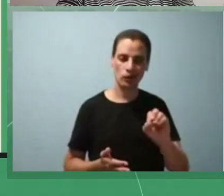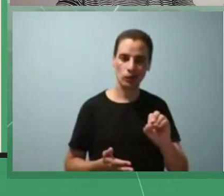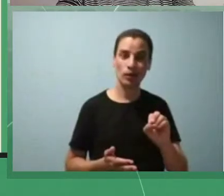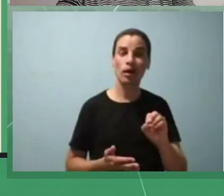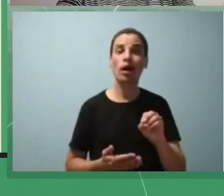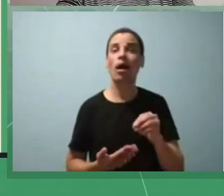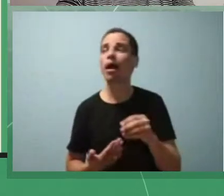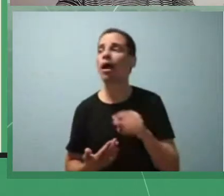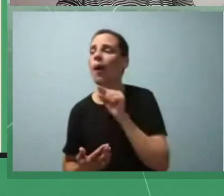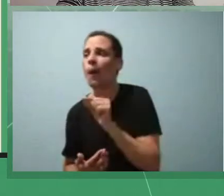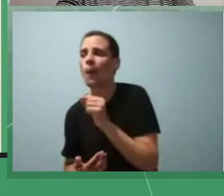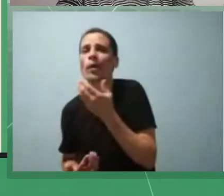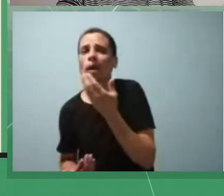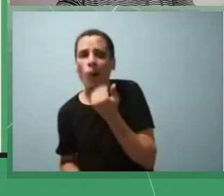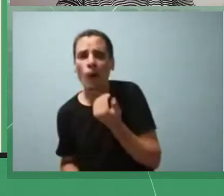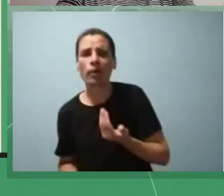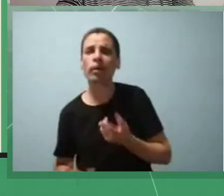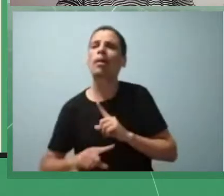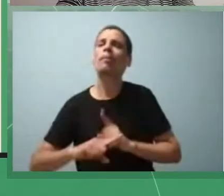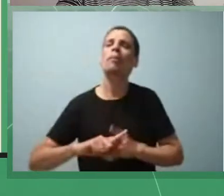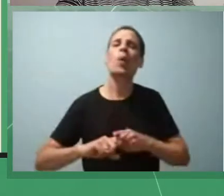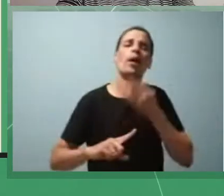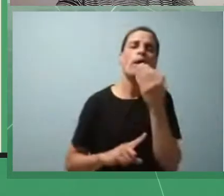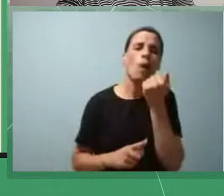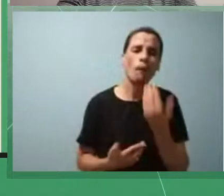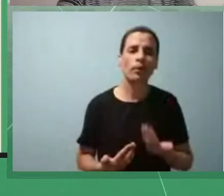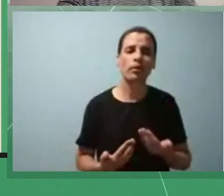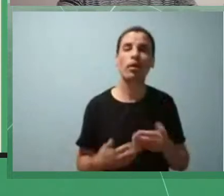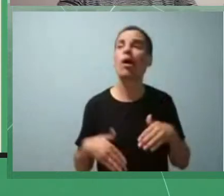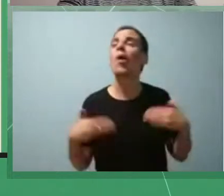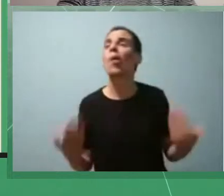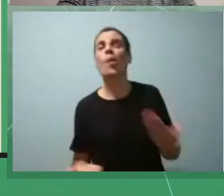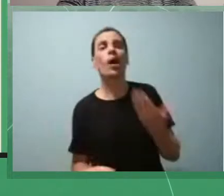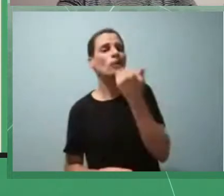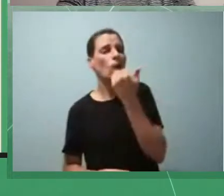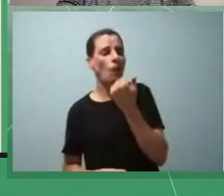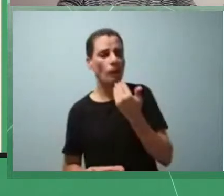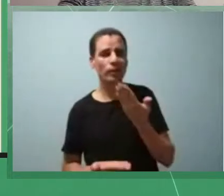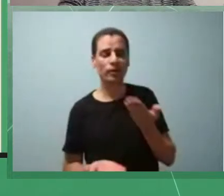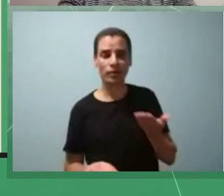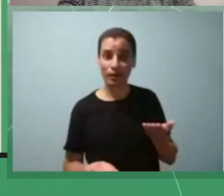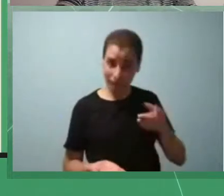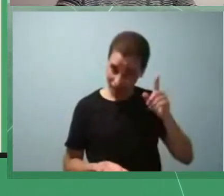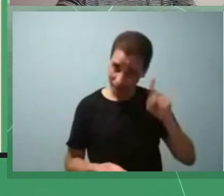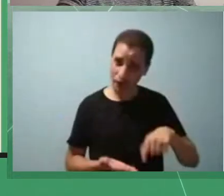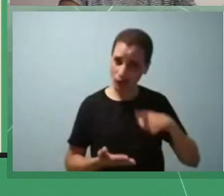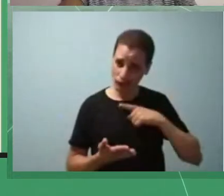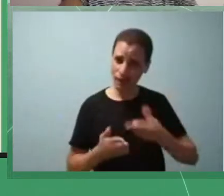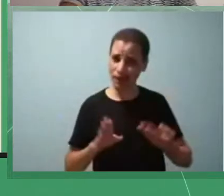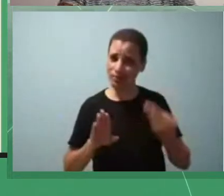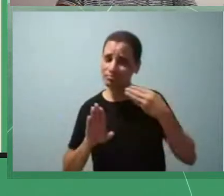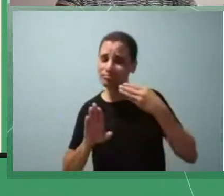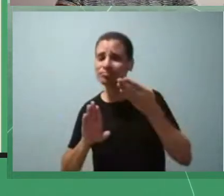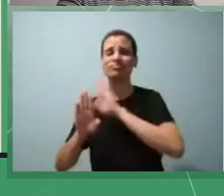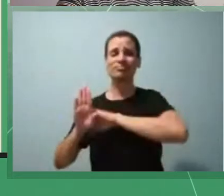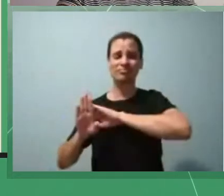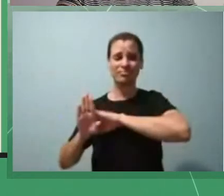como que tem várias coisas envolvidas envolvidas por trás né o aspecto social